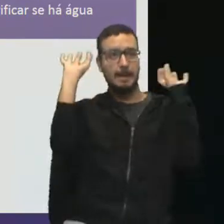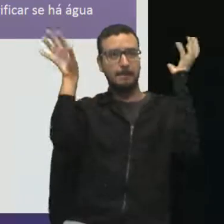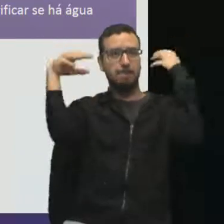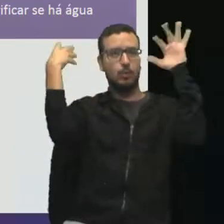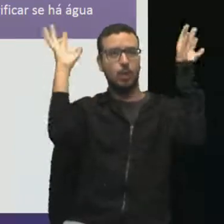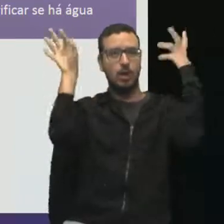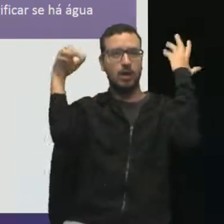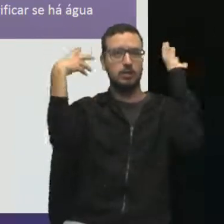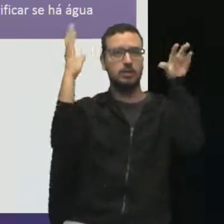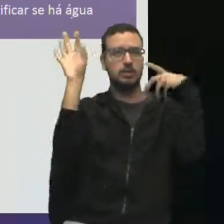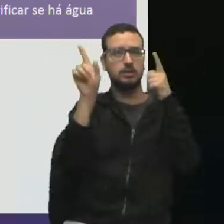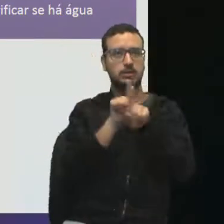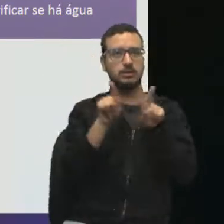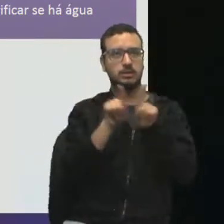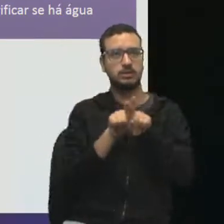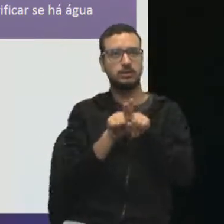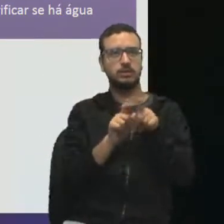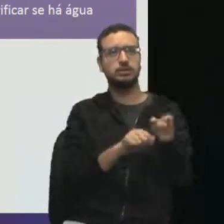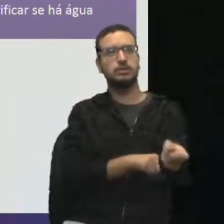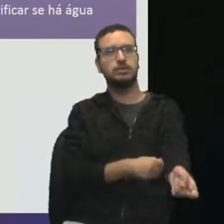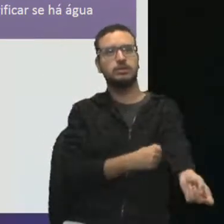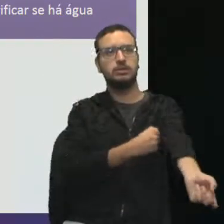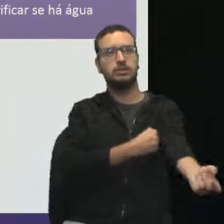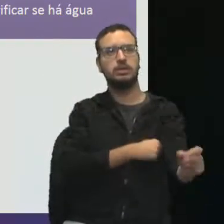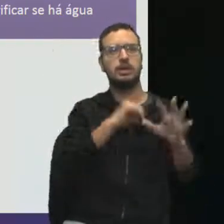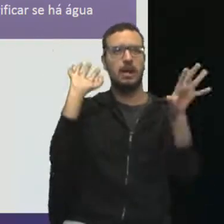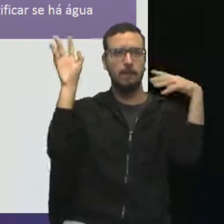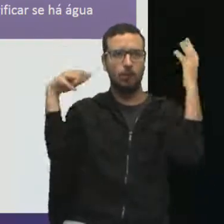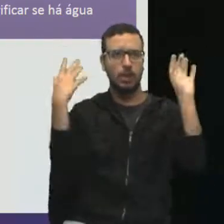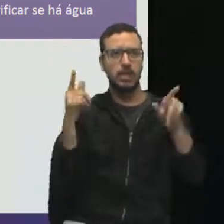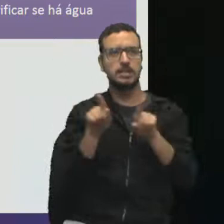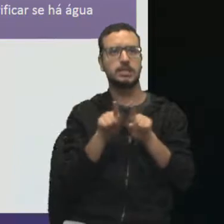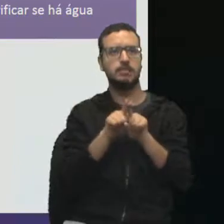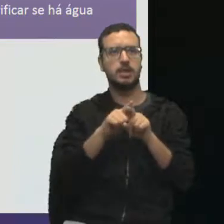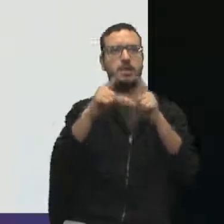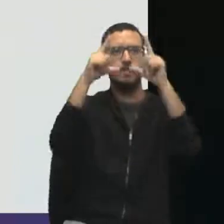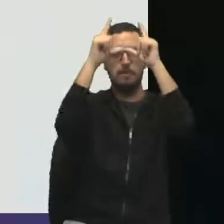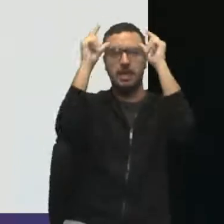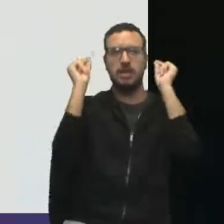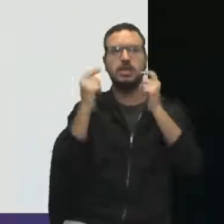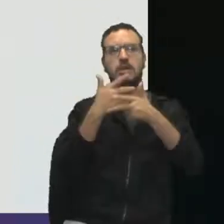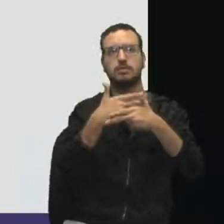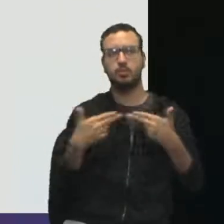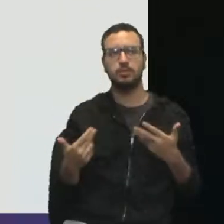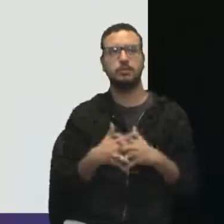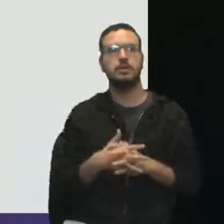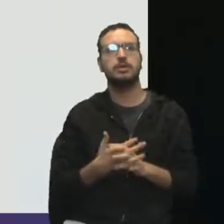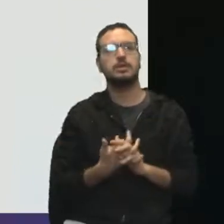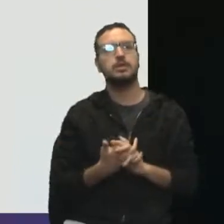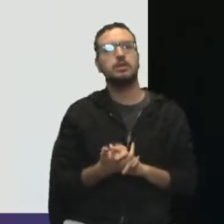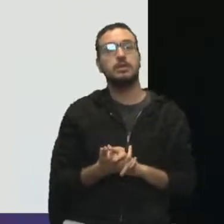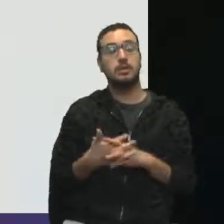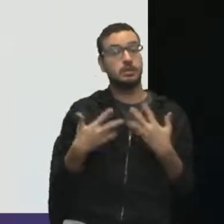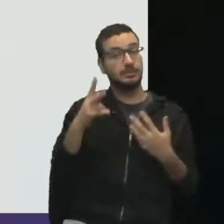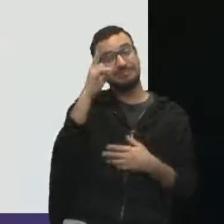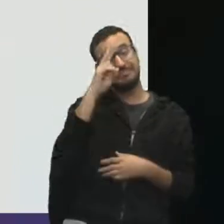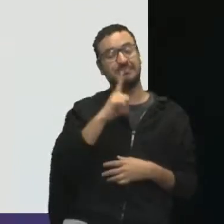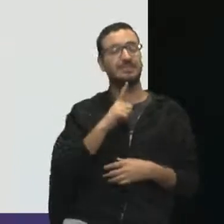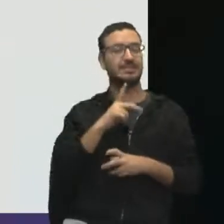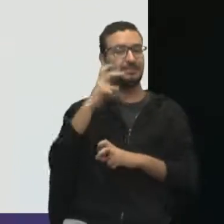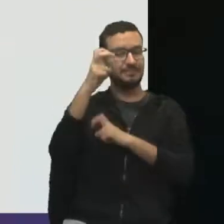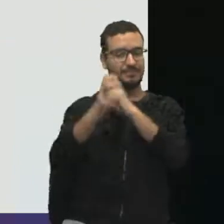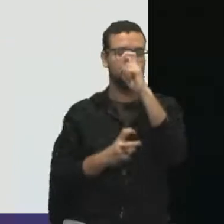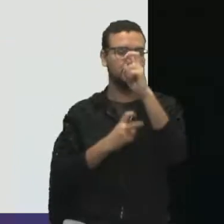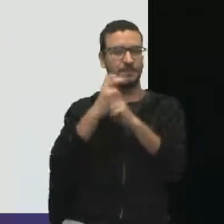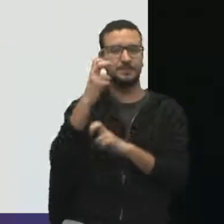Tá? E, além da área do público, vamos lembrar que tem roda gigante. Então, é muito importante que você